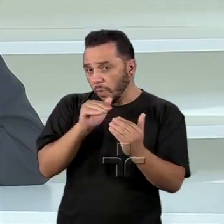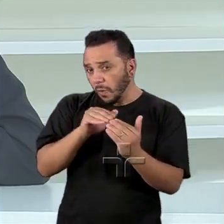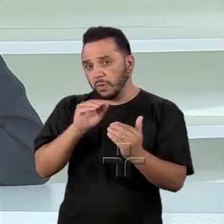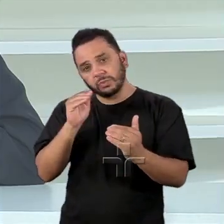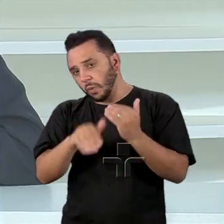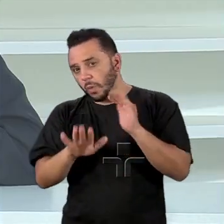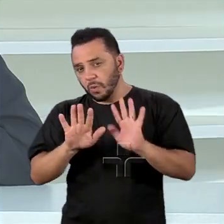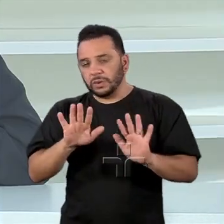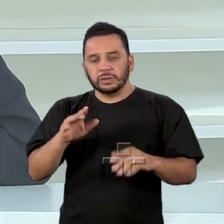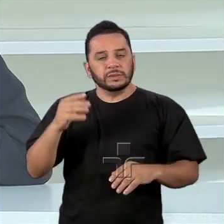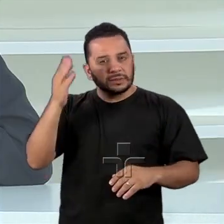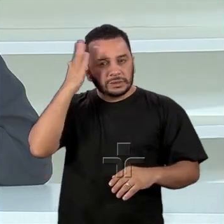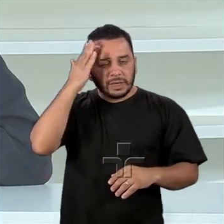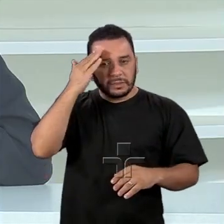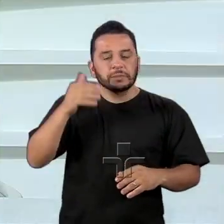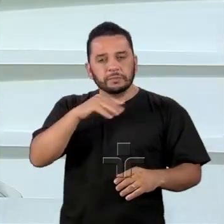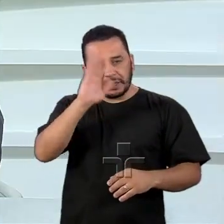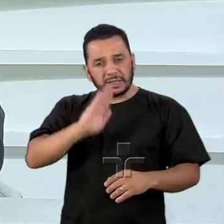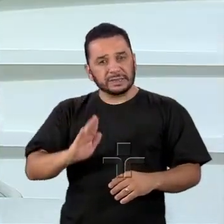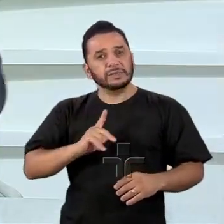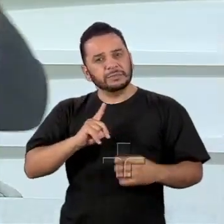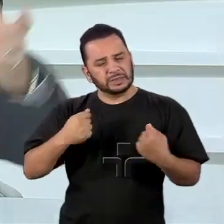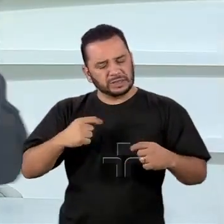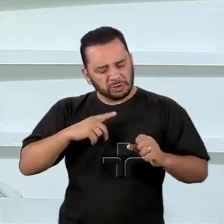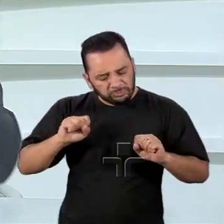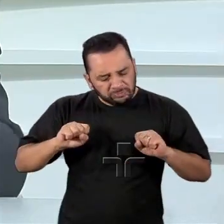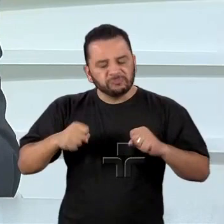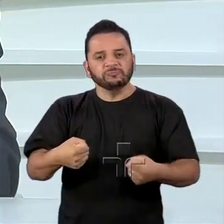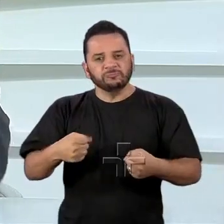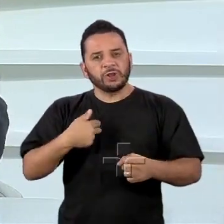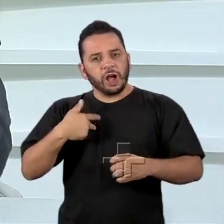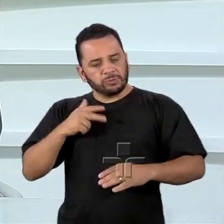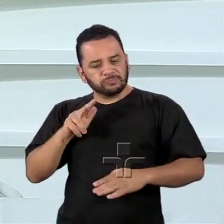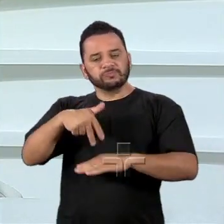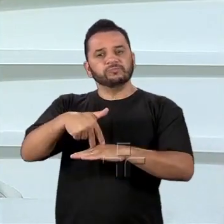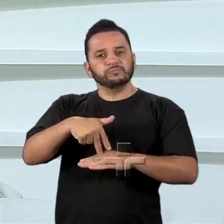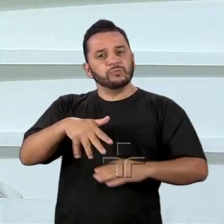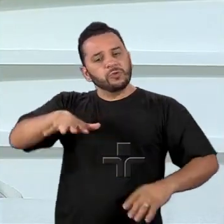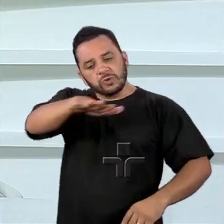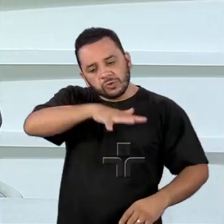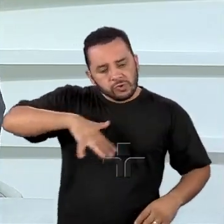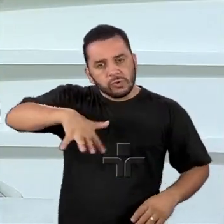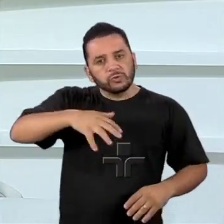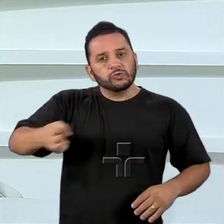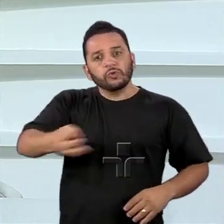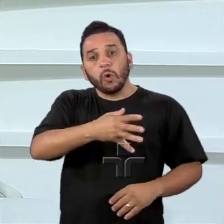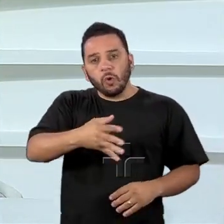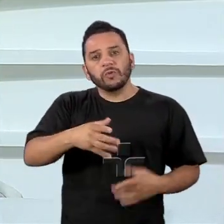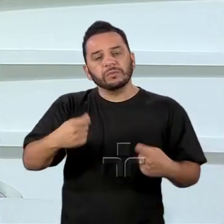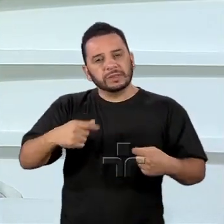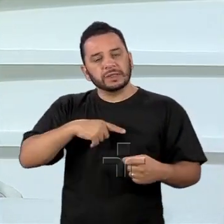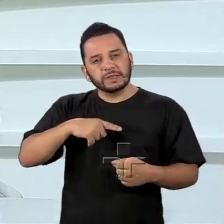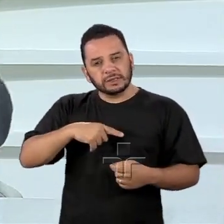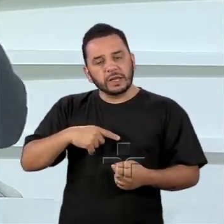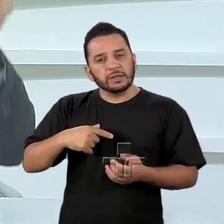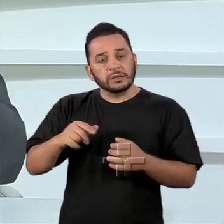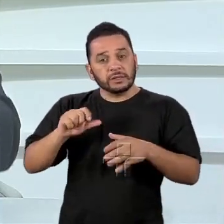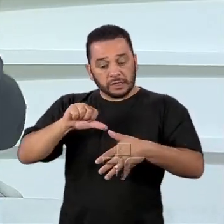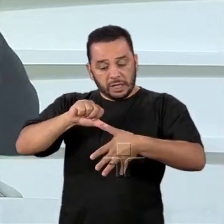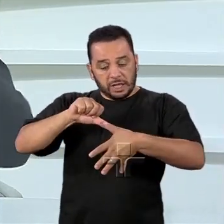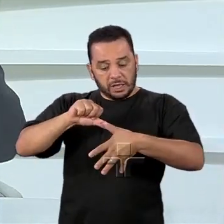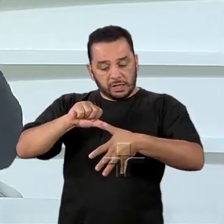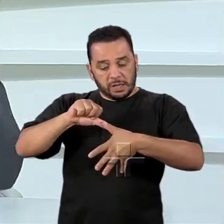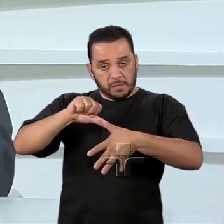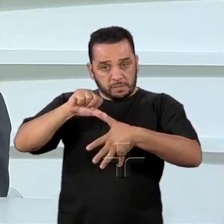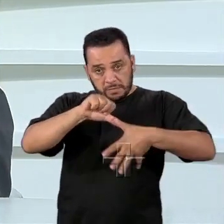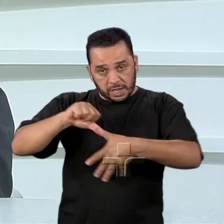excitoso nessa esforça de se colocar diante desse novo mundo, ser articulado com a América do Sul e agora com